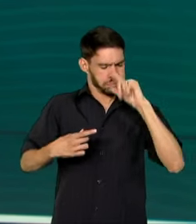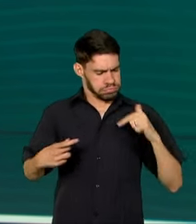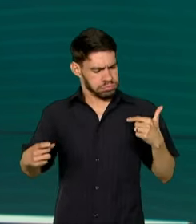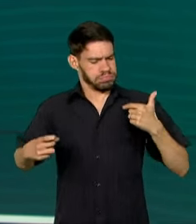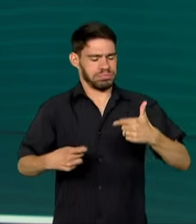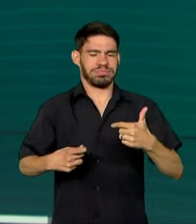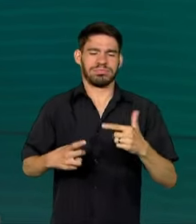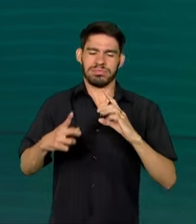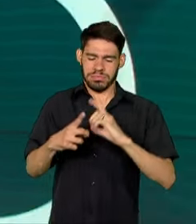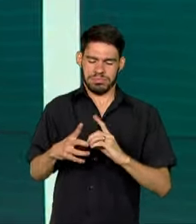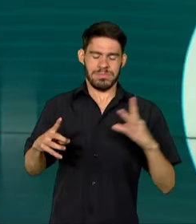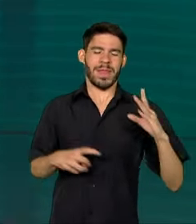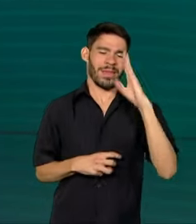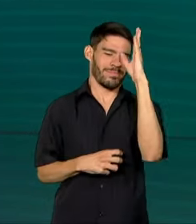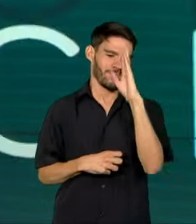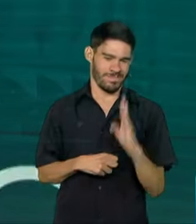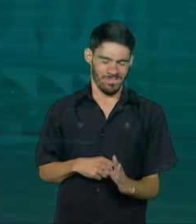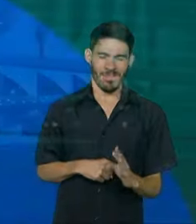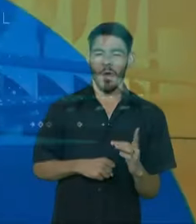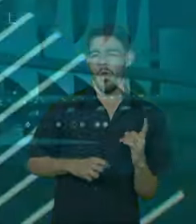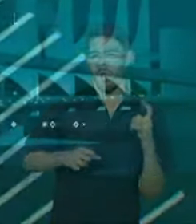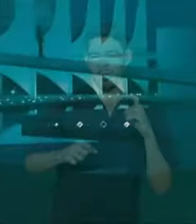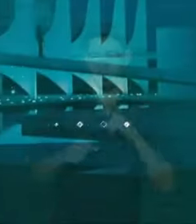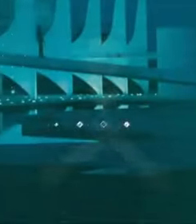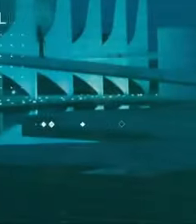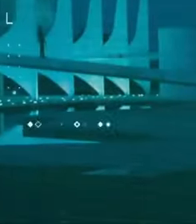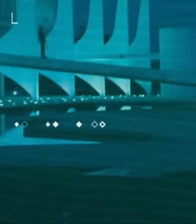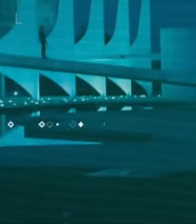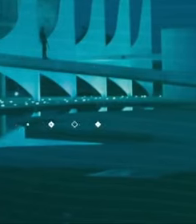pela democracia no Brasil. Em instantes.